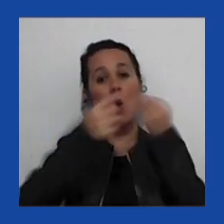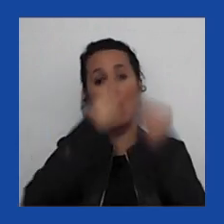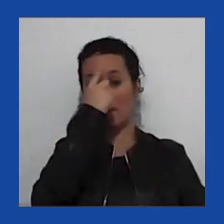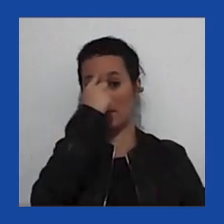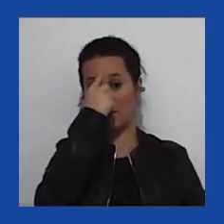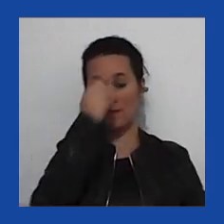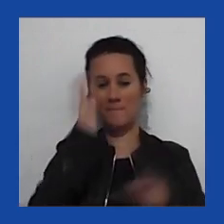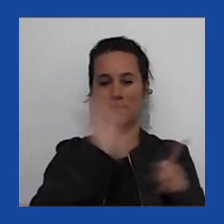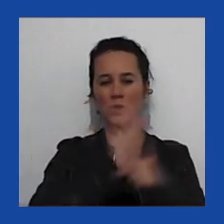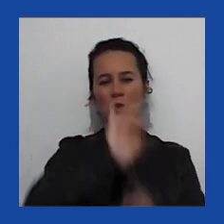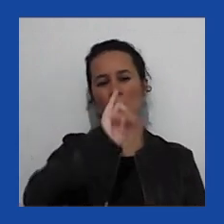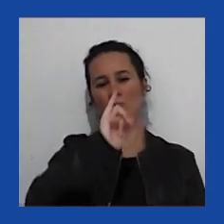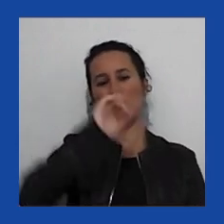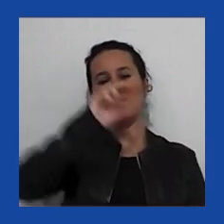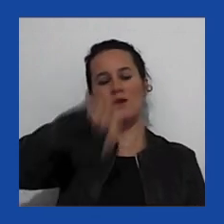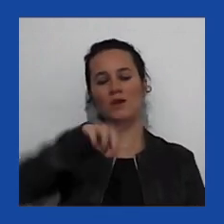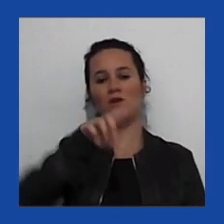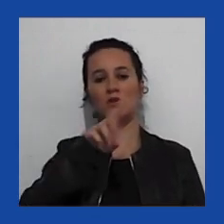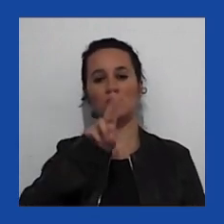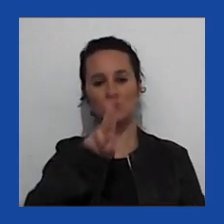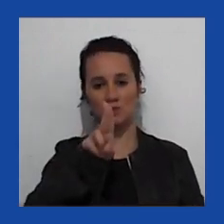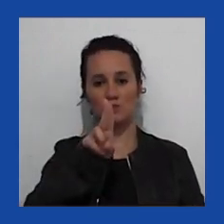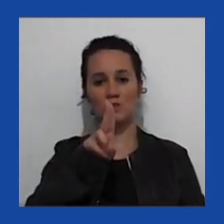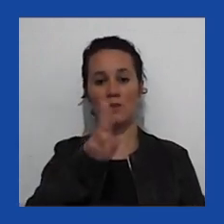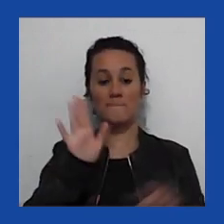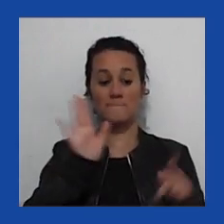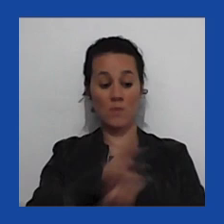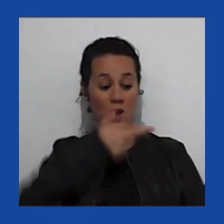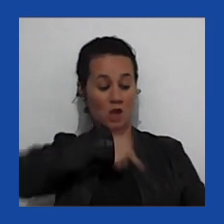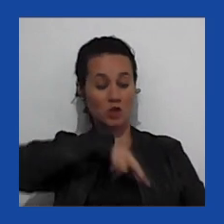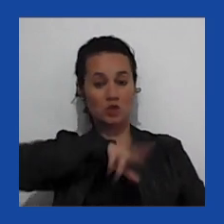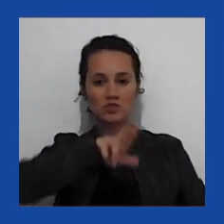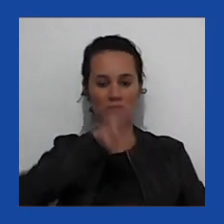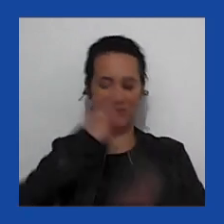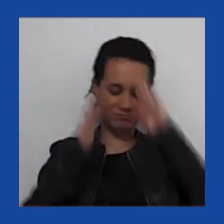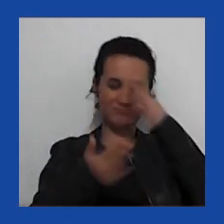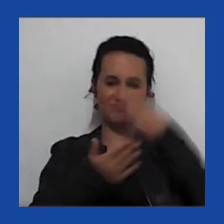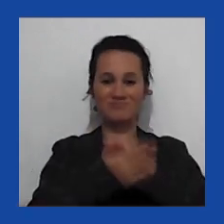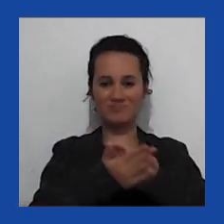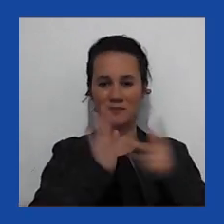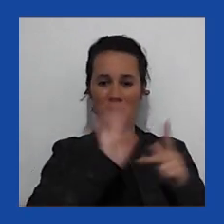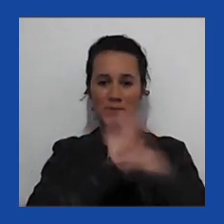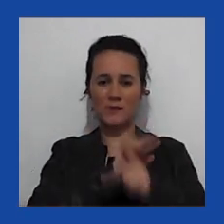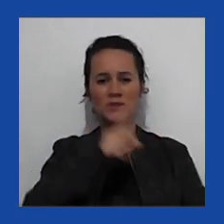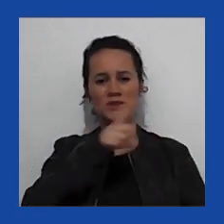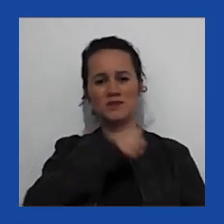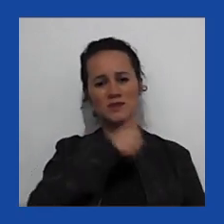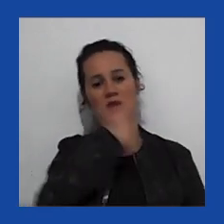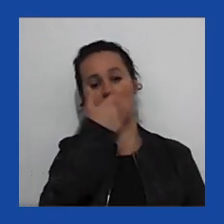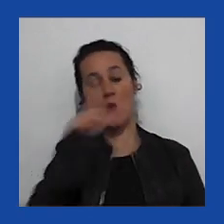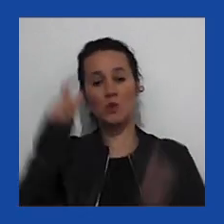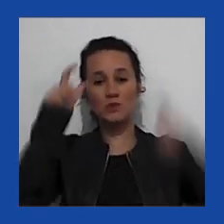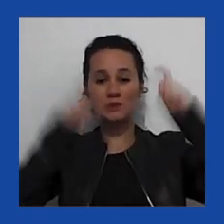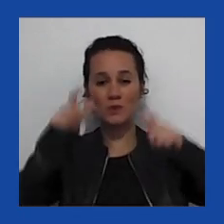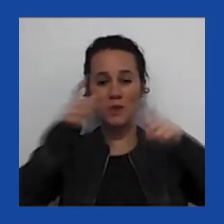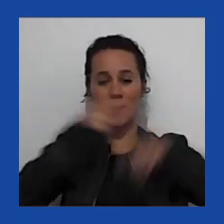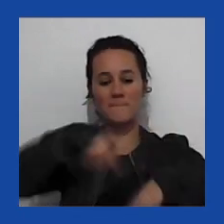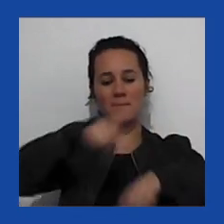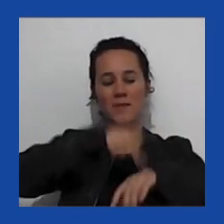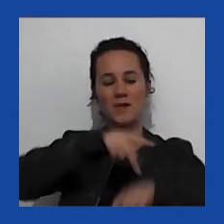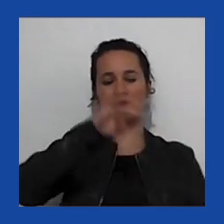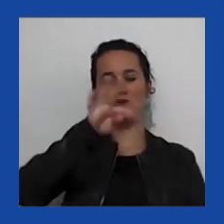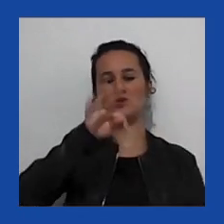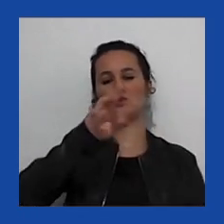hindu, não é? É um populismo religioso. Tem Erdogan, da Turquia, se podemos passar para